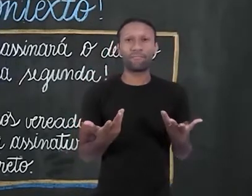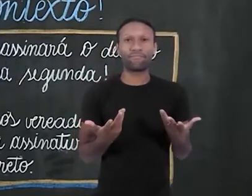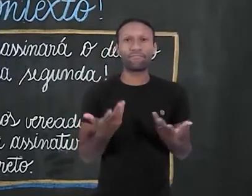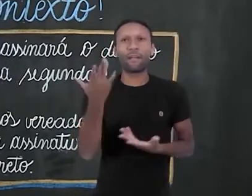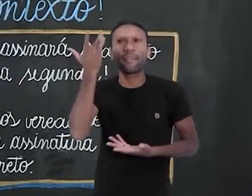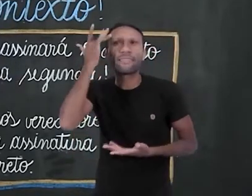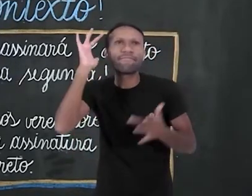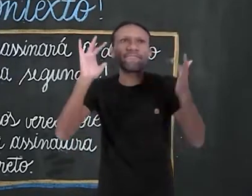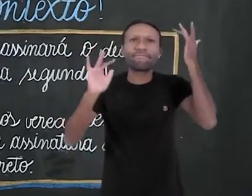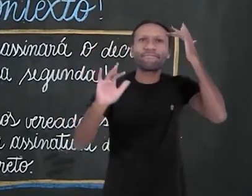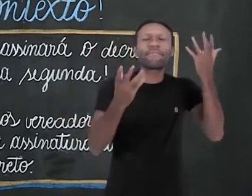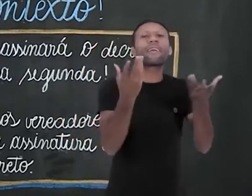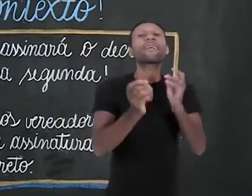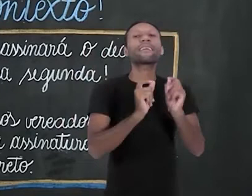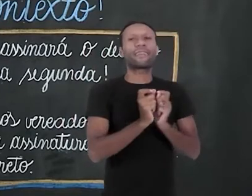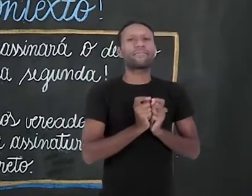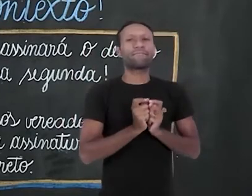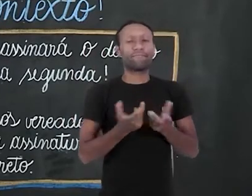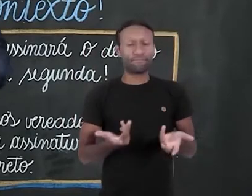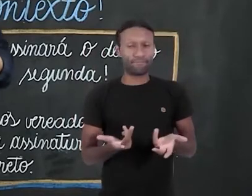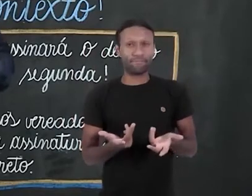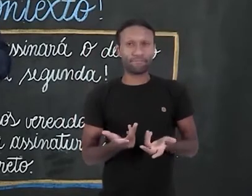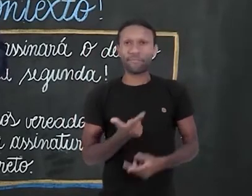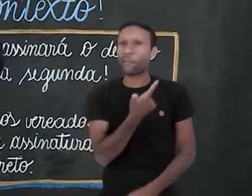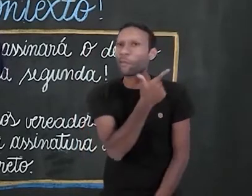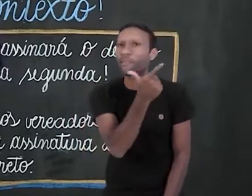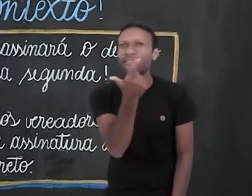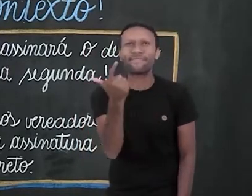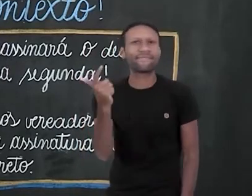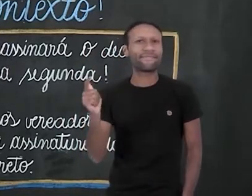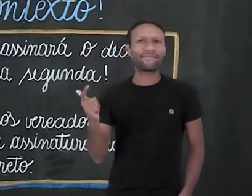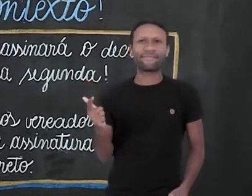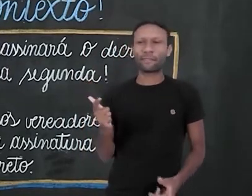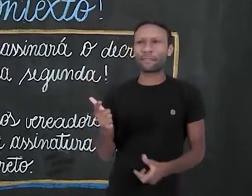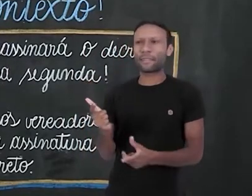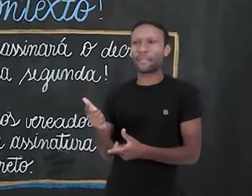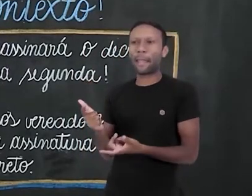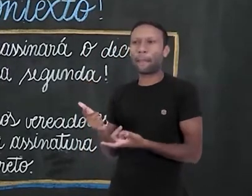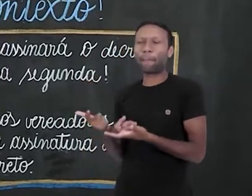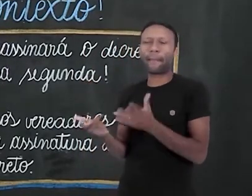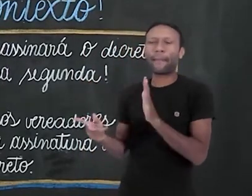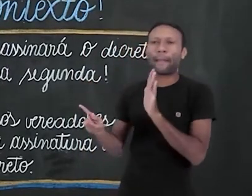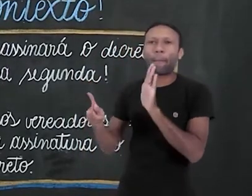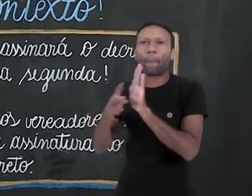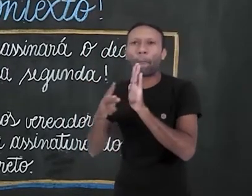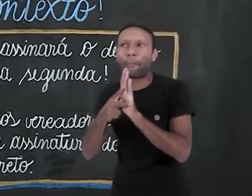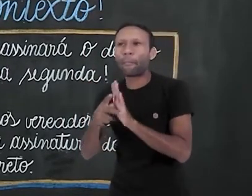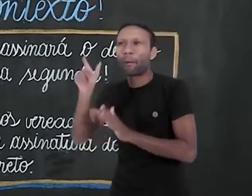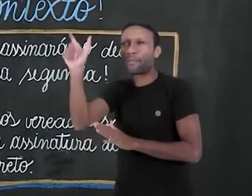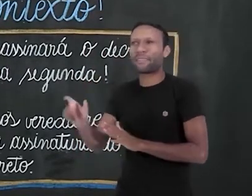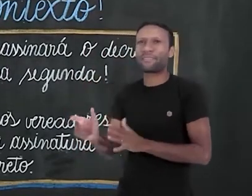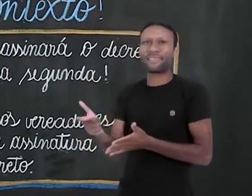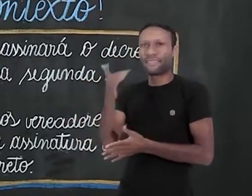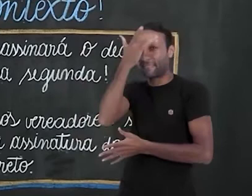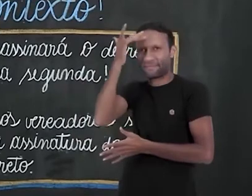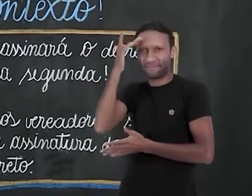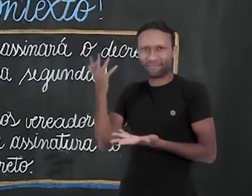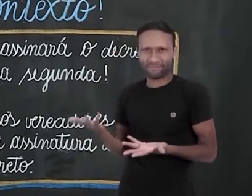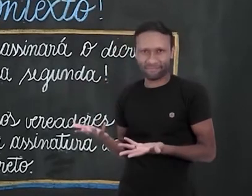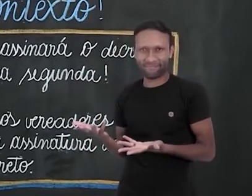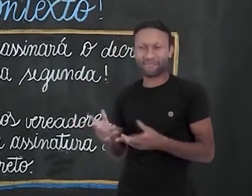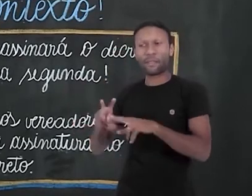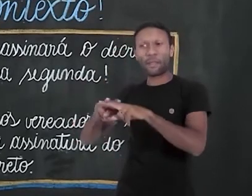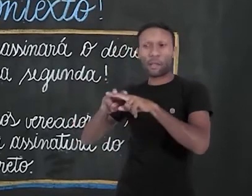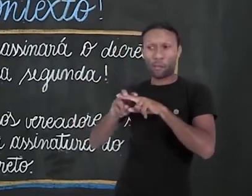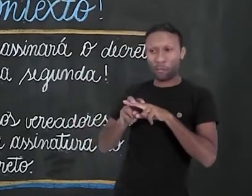não sabemos quem são eles e quem são elas. Ou seja, não há uma especificidade que permita a identificação desse sujeito. Por isso que, nesse